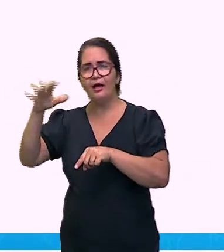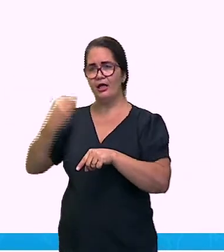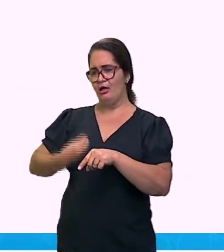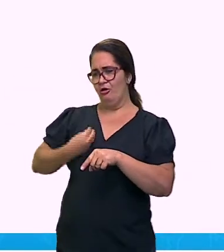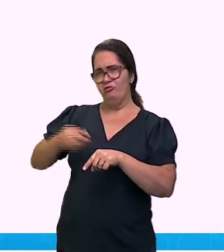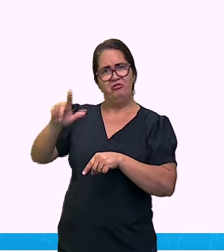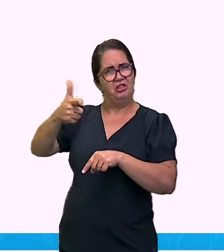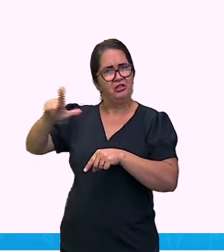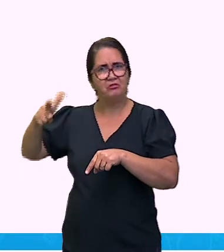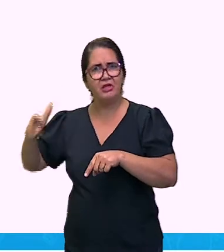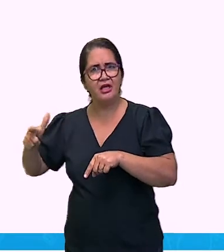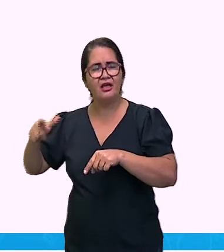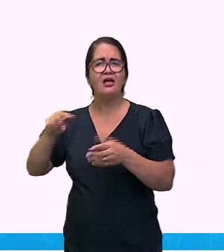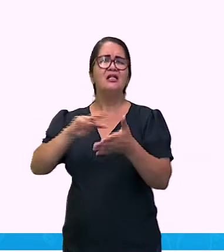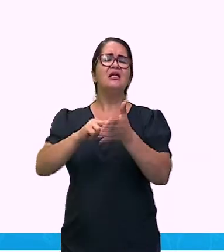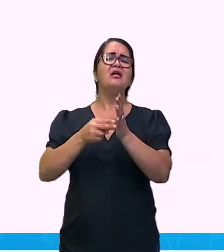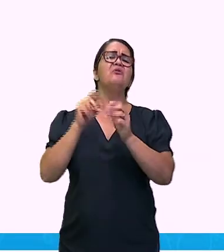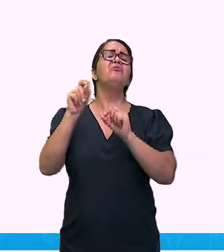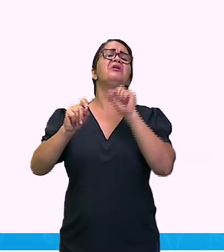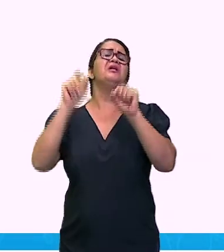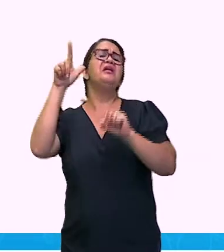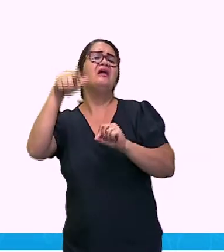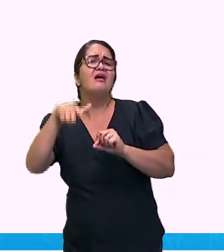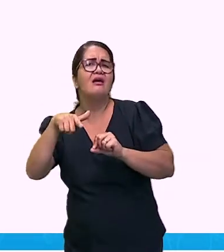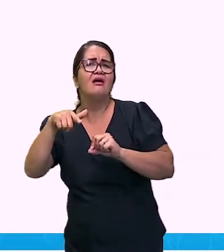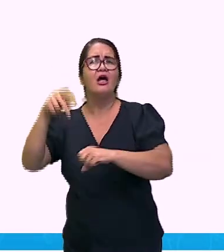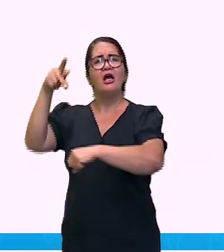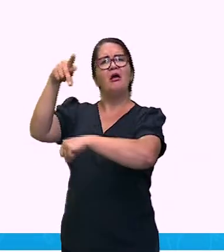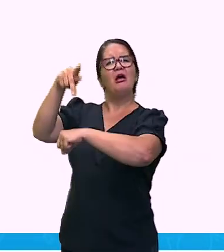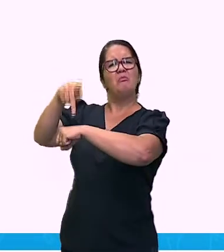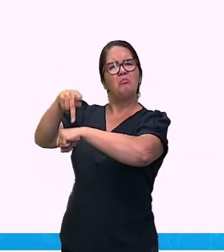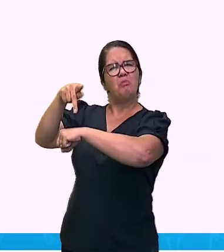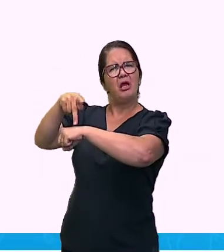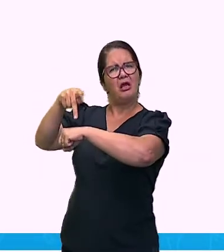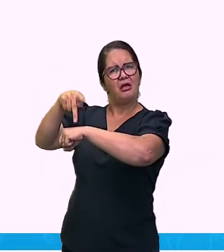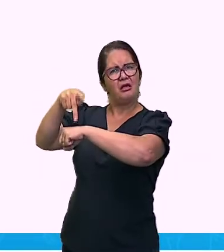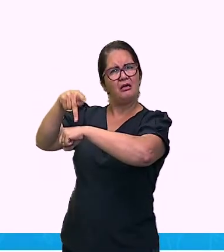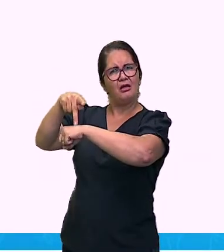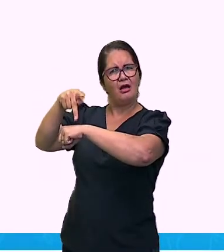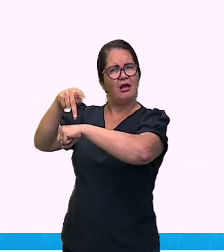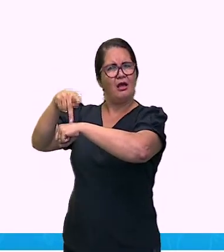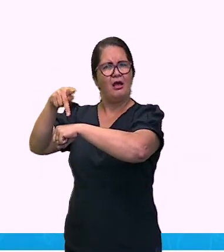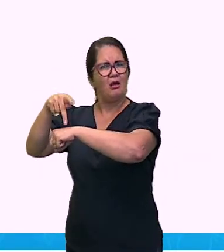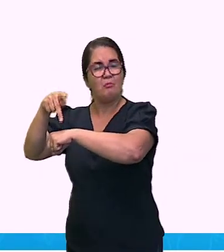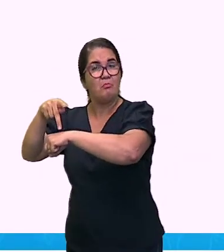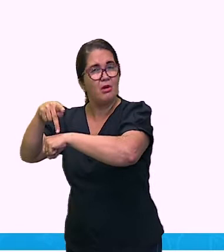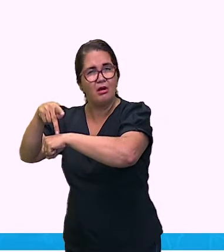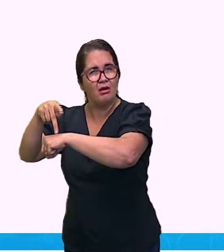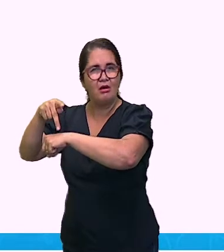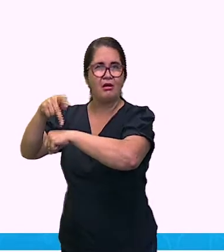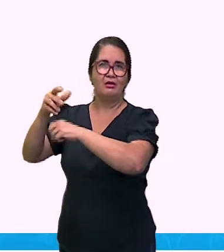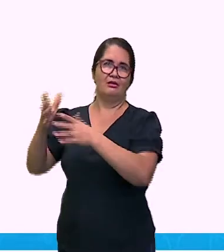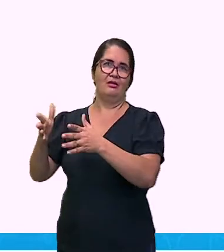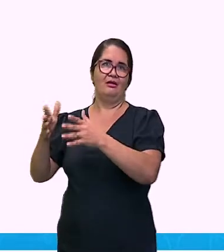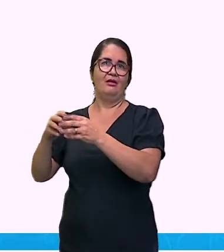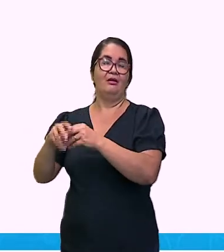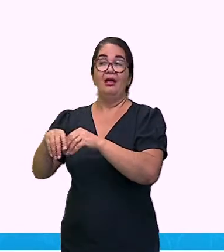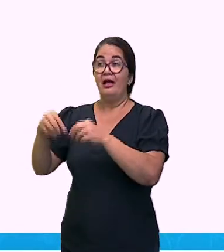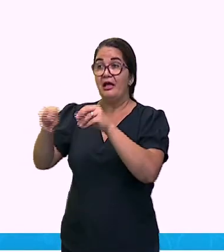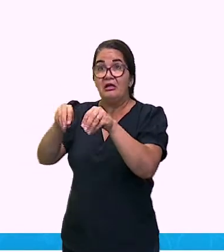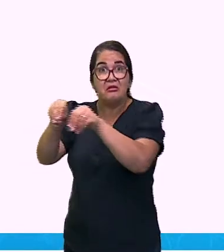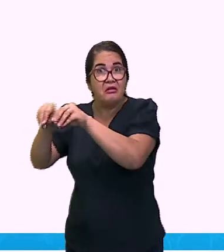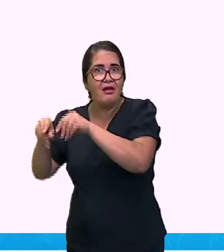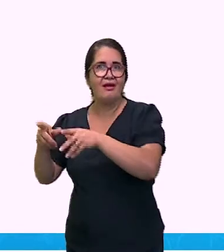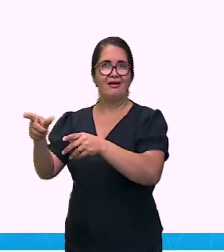materiais, que aí você vai ter ali no meio do solo um monte de substâncias. Nós vamos ter